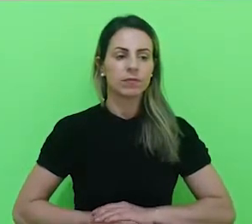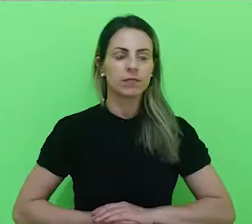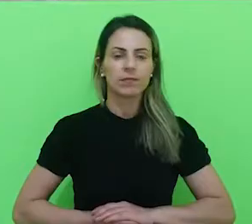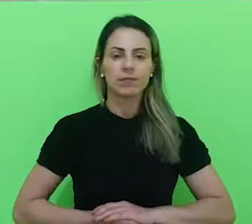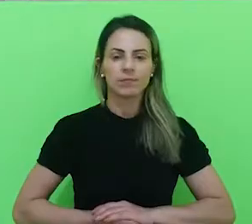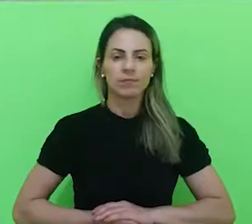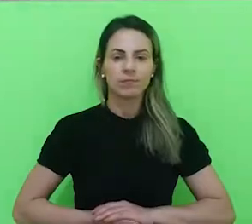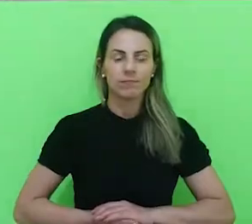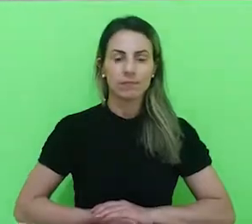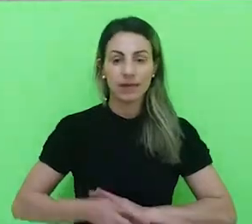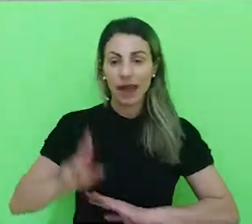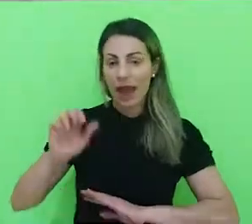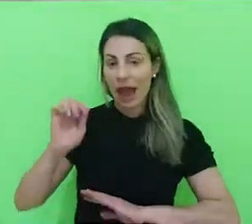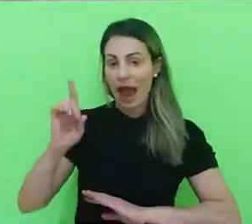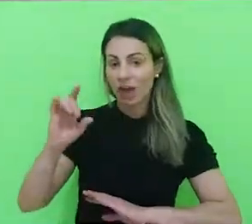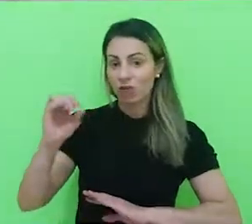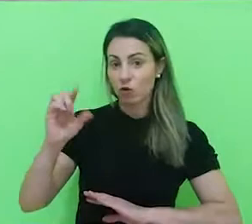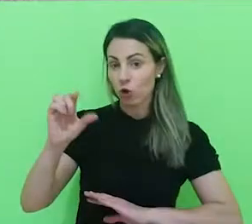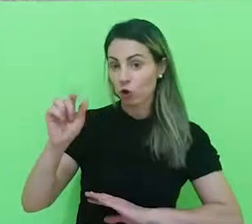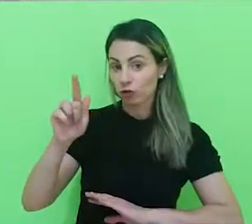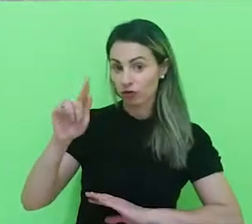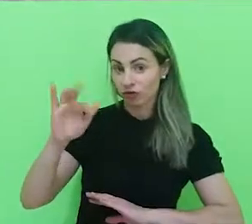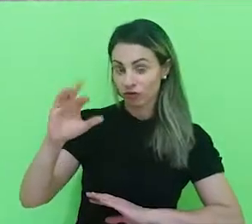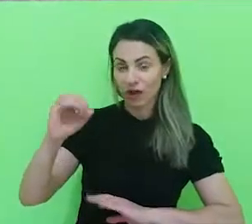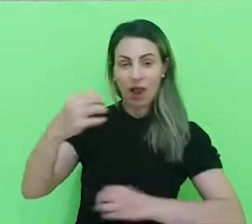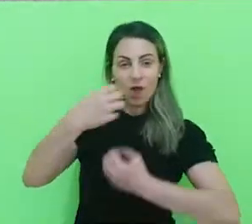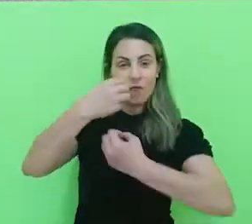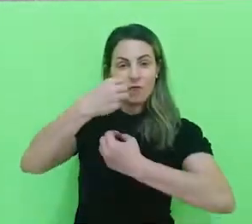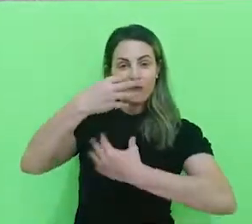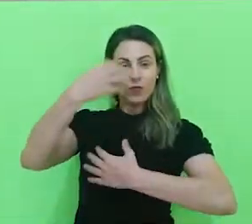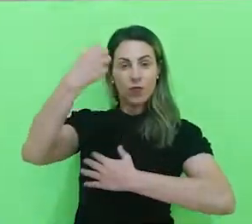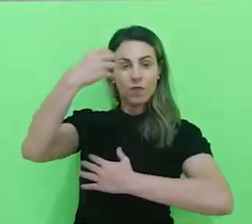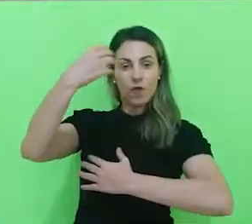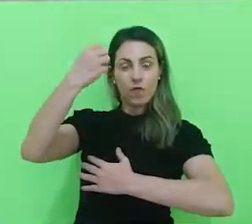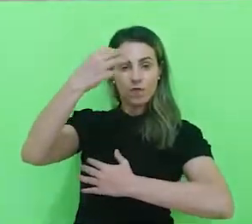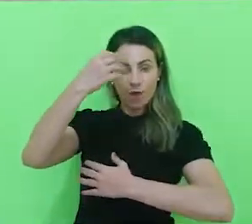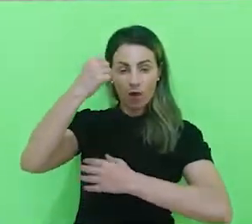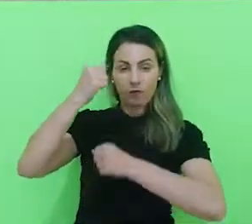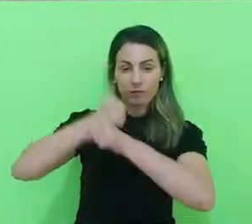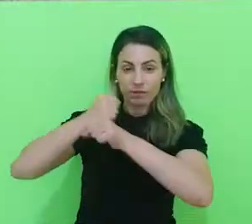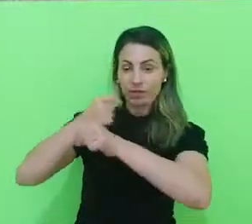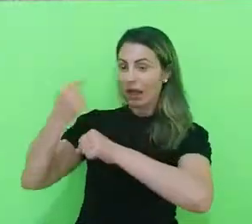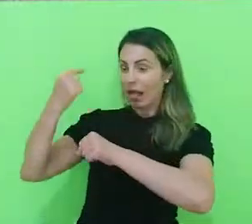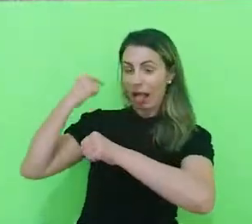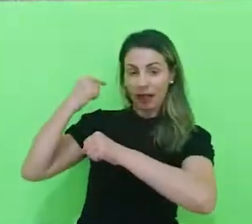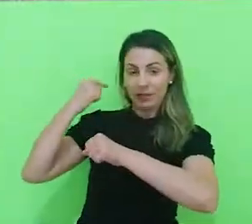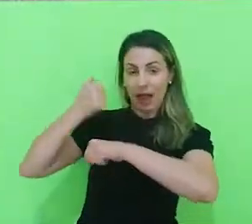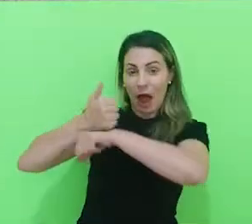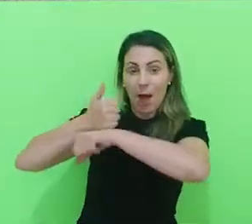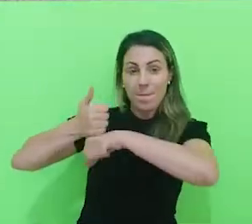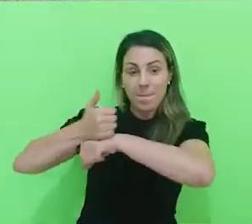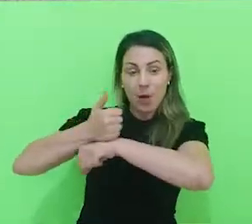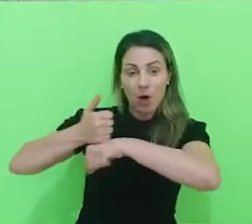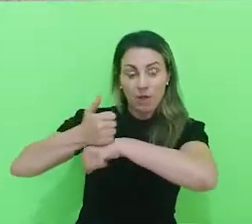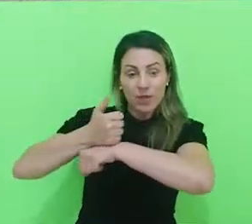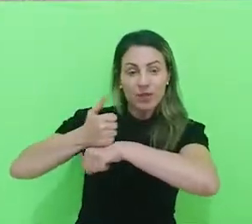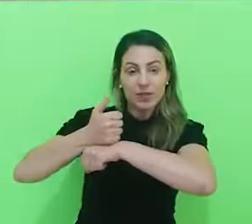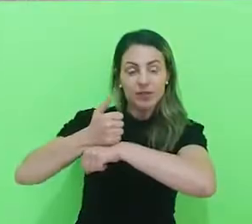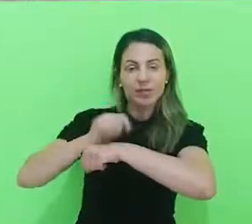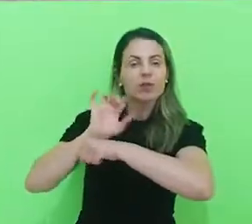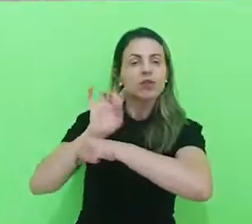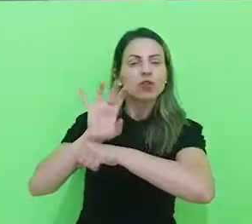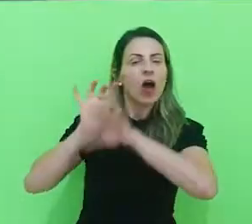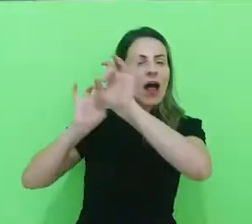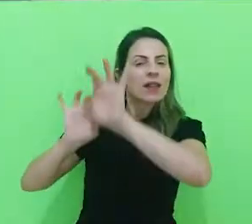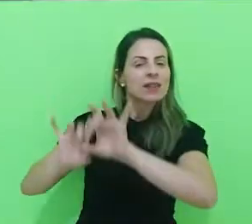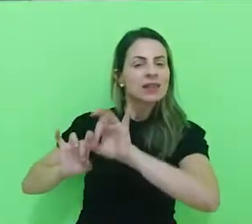A radiologia é uma carreira bastante promissora, que até poucos anos atrás era uma carreira técnica